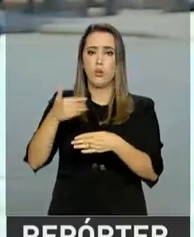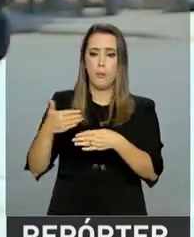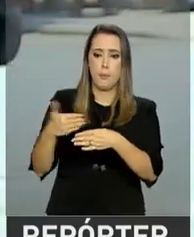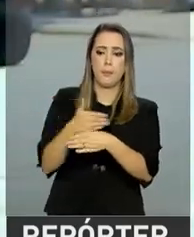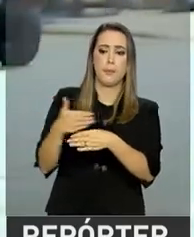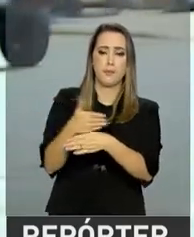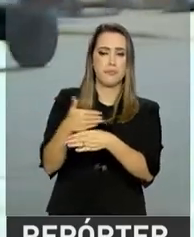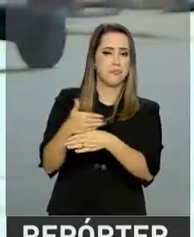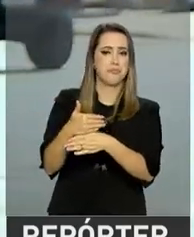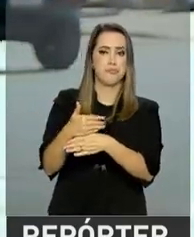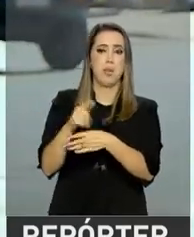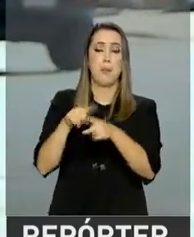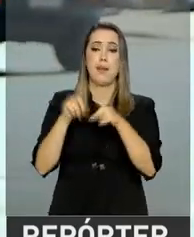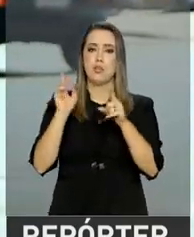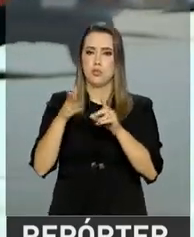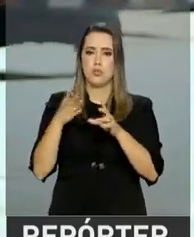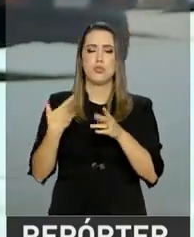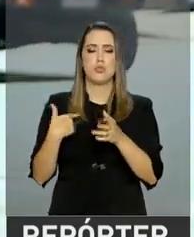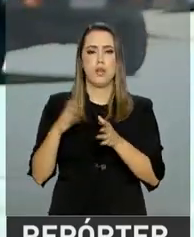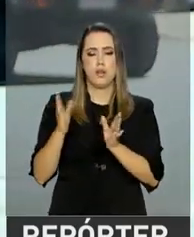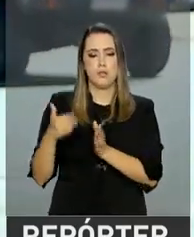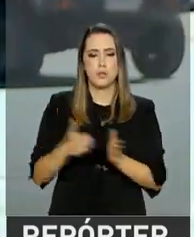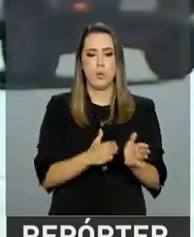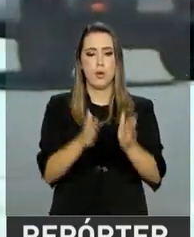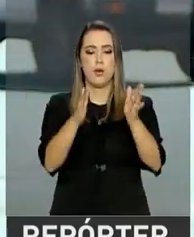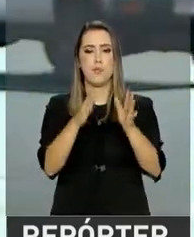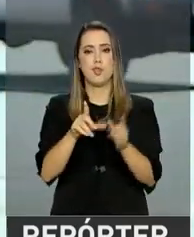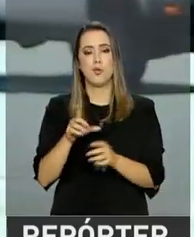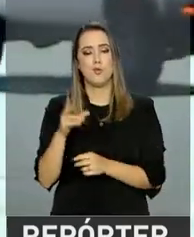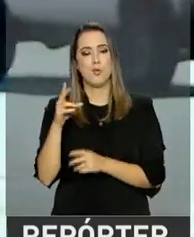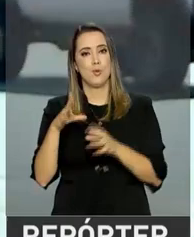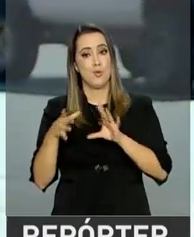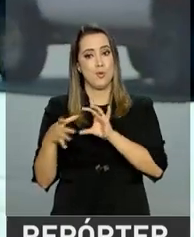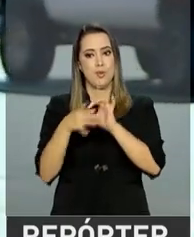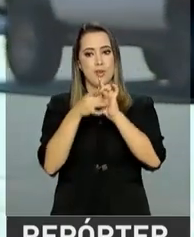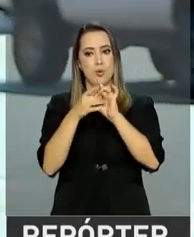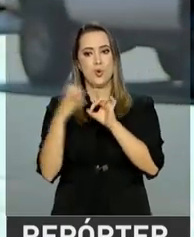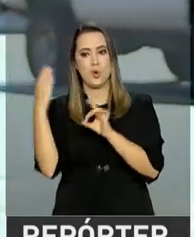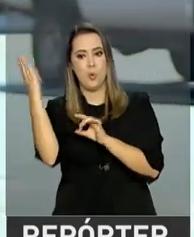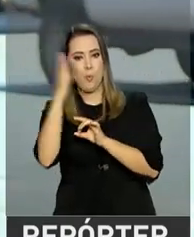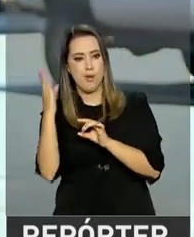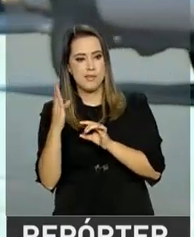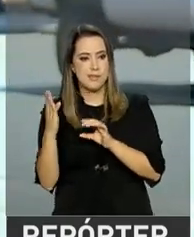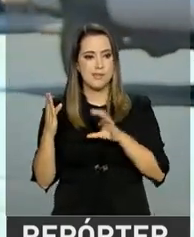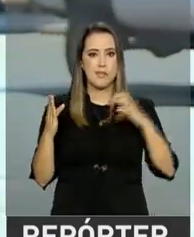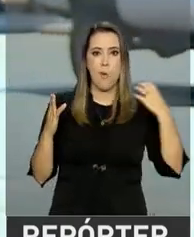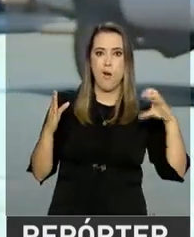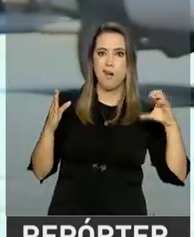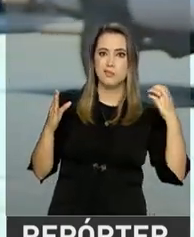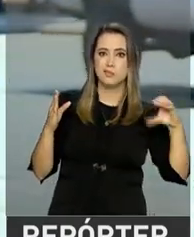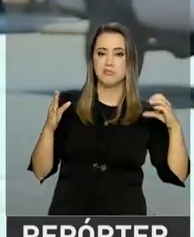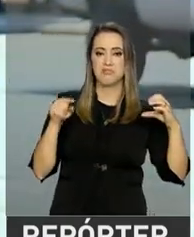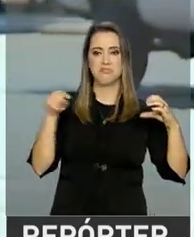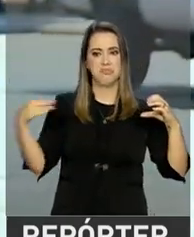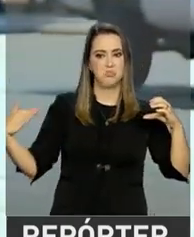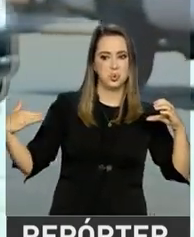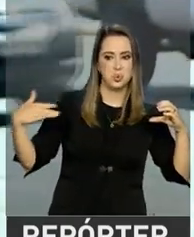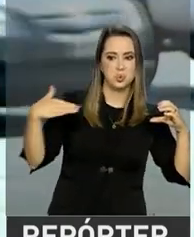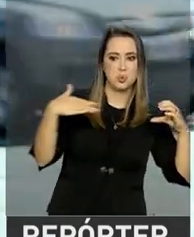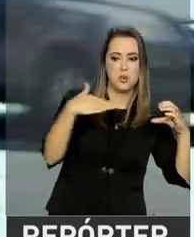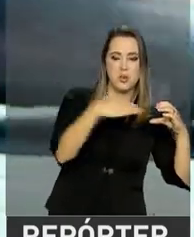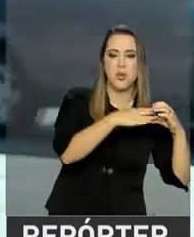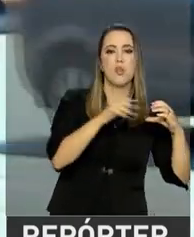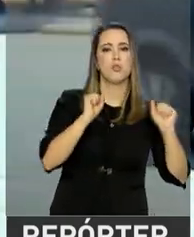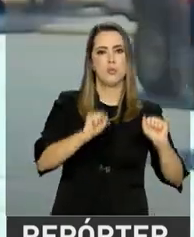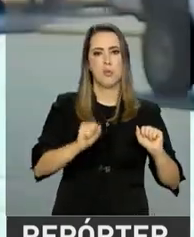o projeto de construção de um corredor rodoviário que vai ligar o Brasil ao Chile, chamado de Corredor Bioceânico, porque